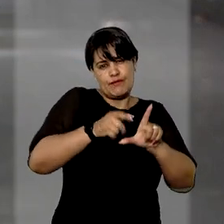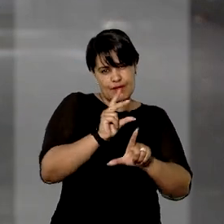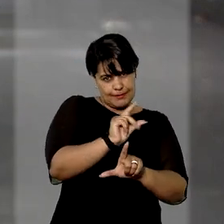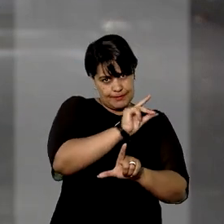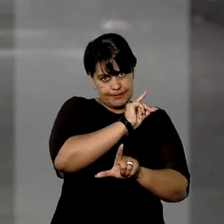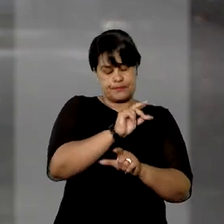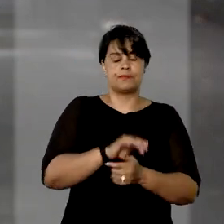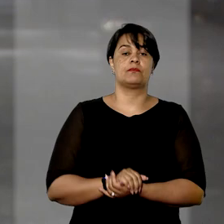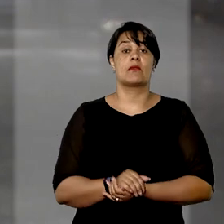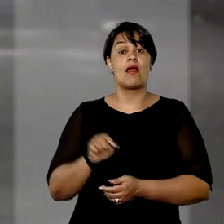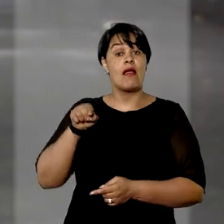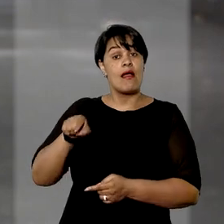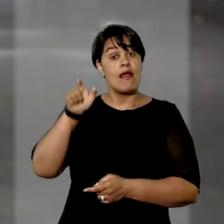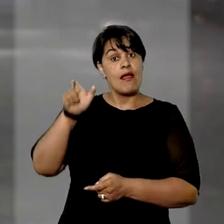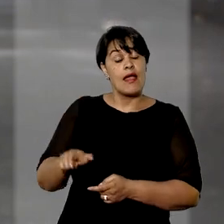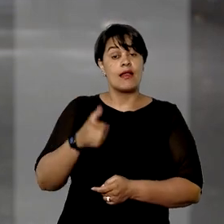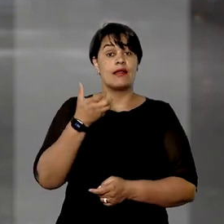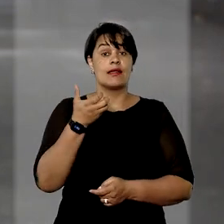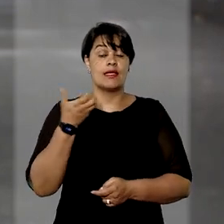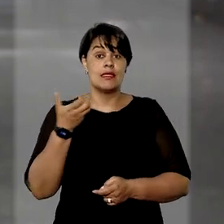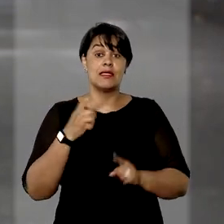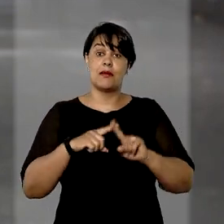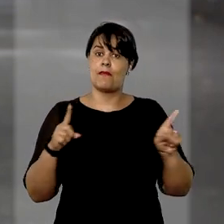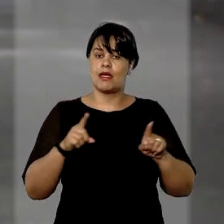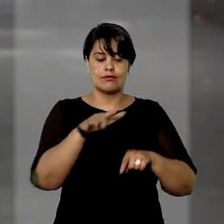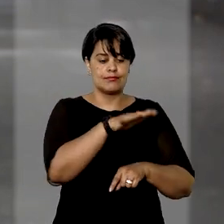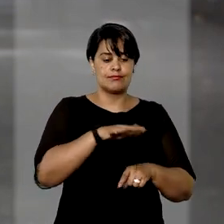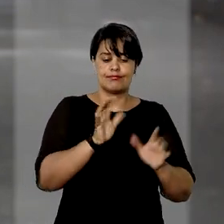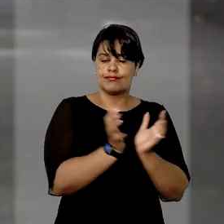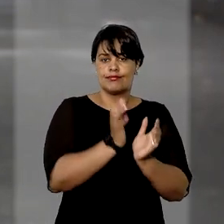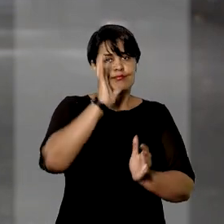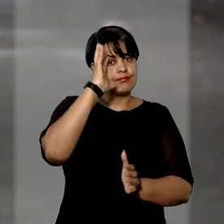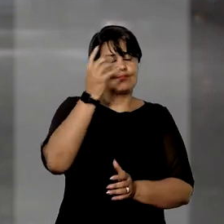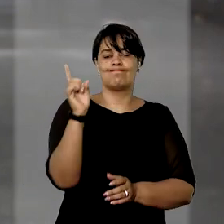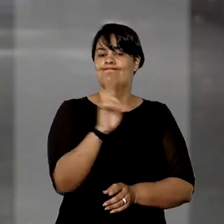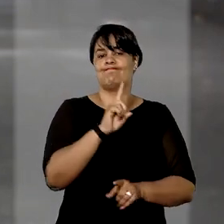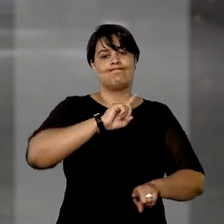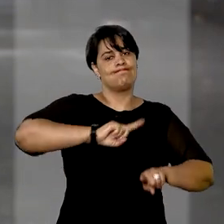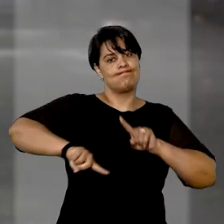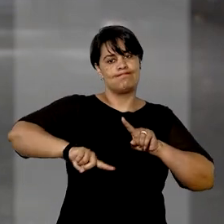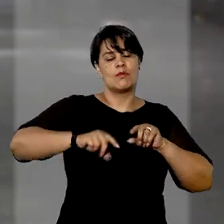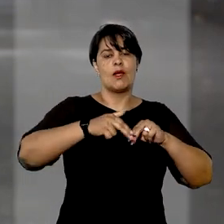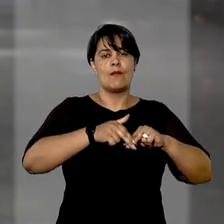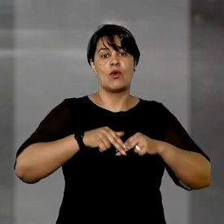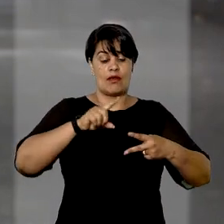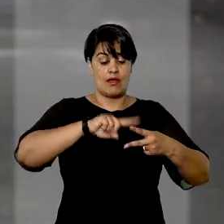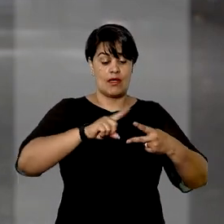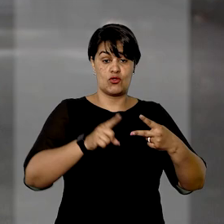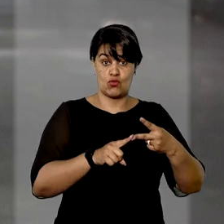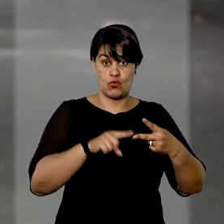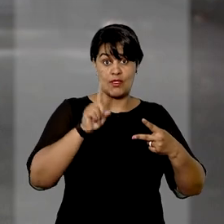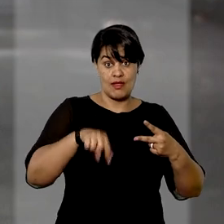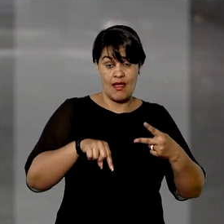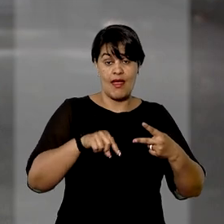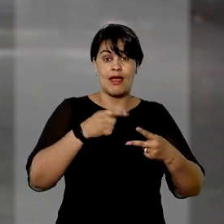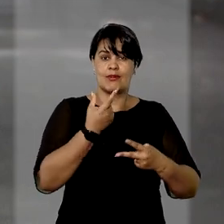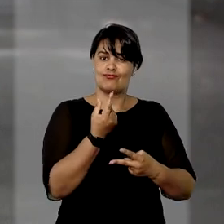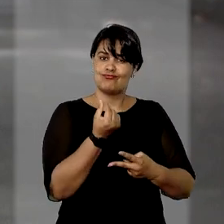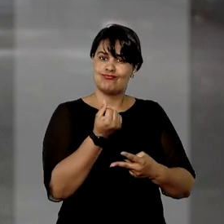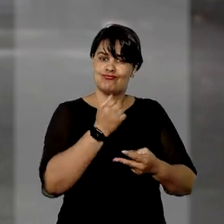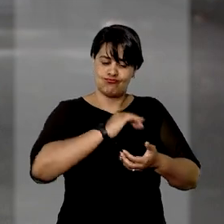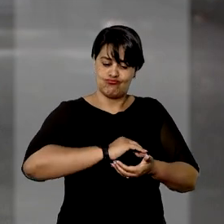antiga. A pretensão da credora foi julgada improcedente, sob o argumento de que a utilização das duas